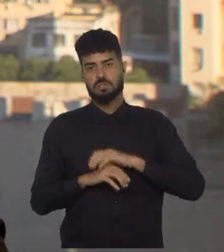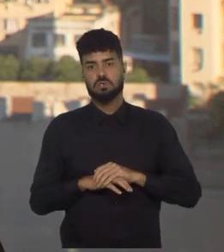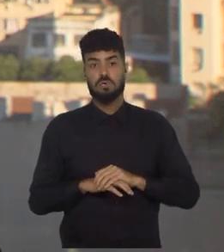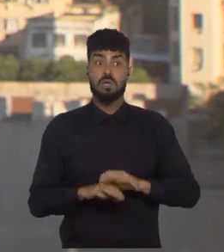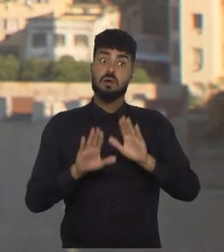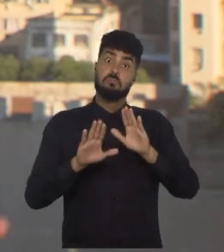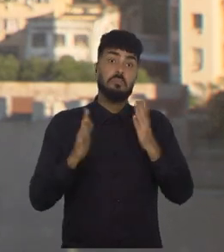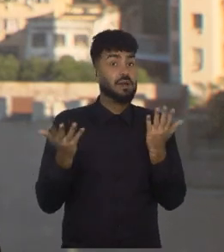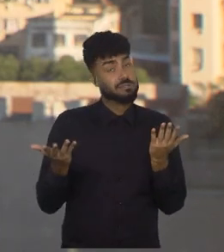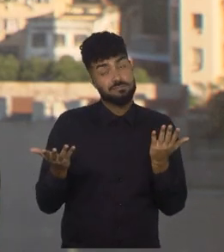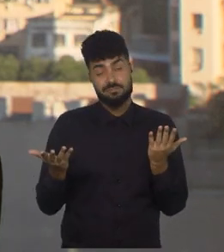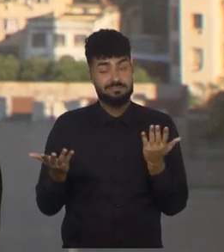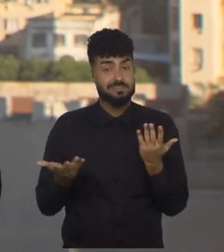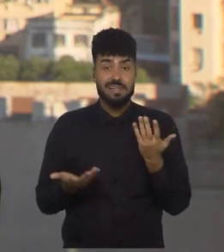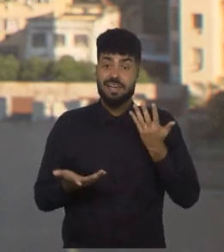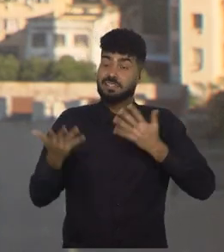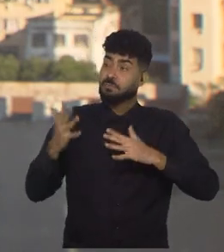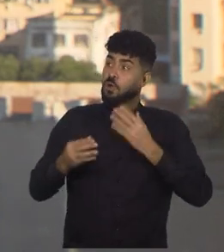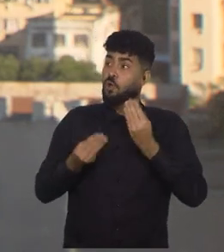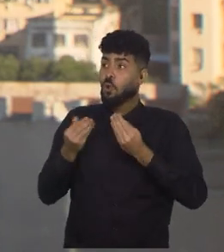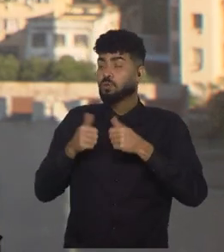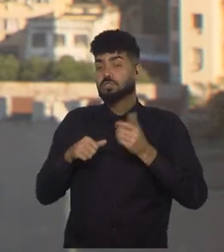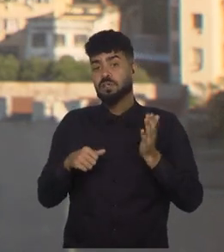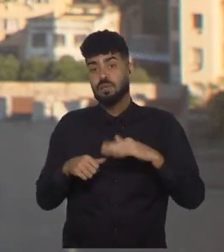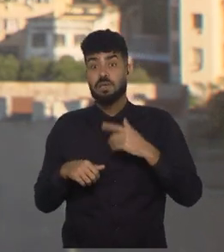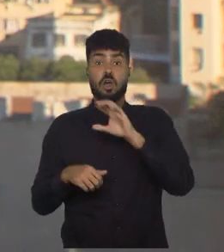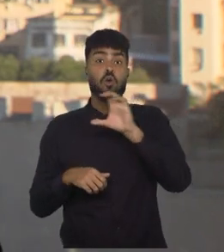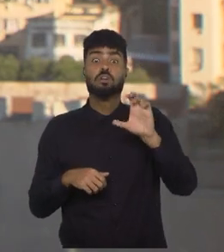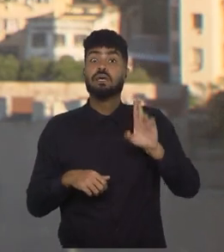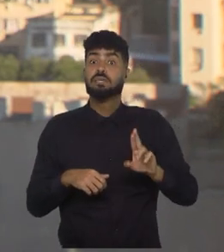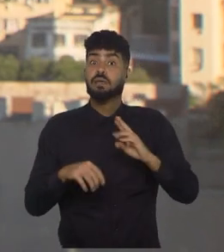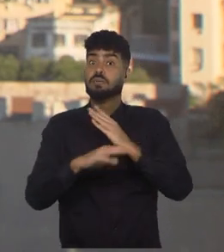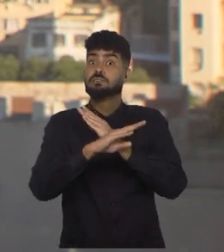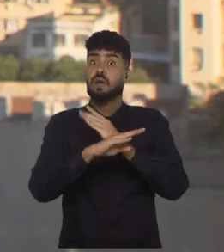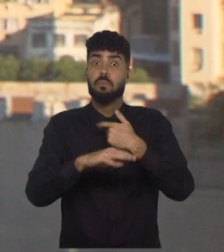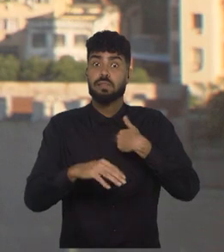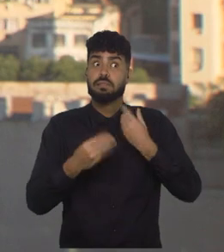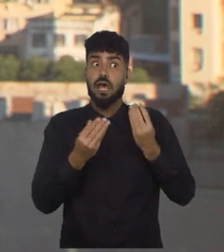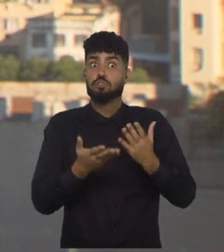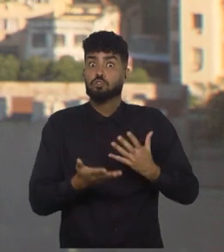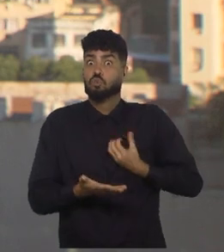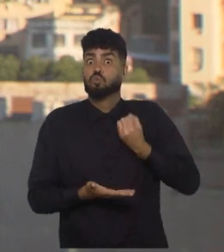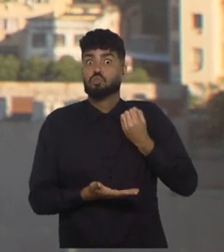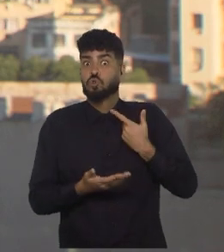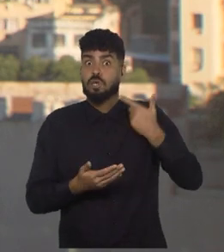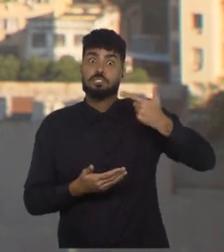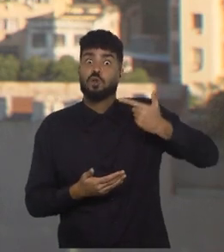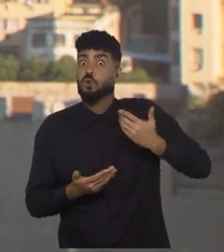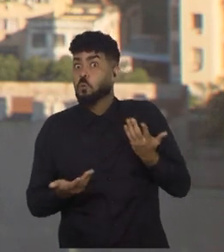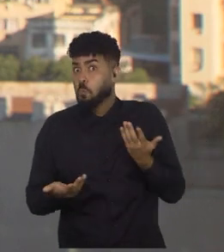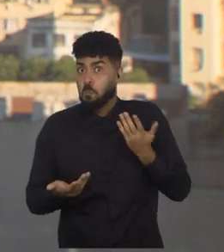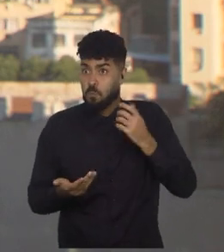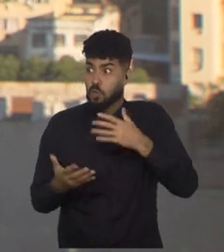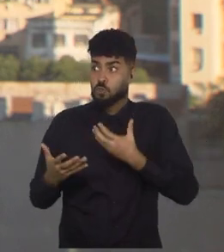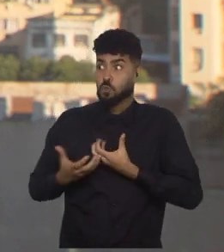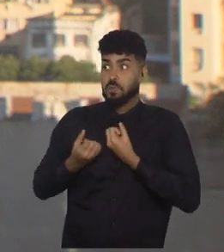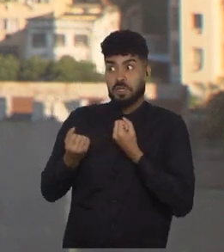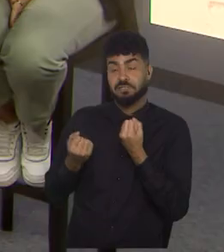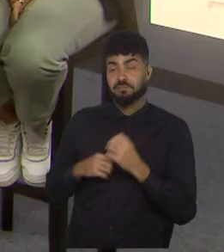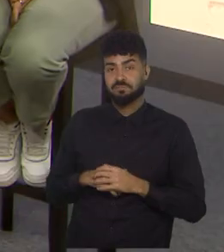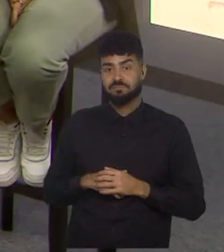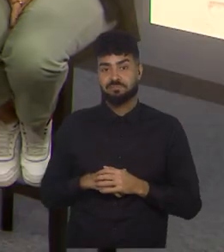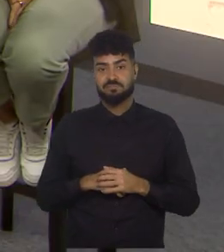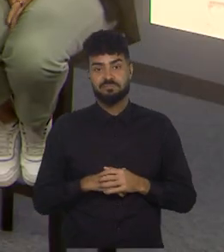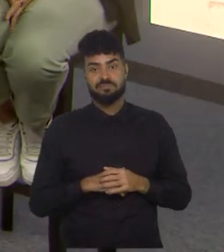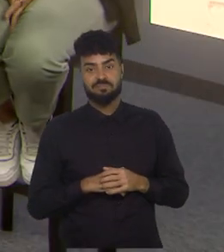mas aquilo, né, dependendo de como vier a Espanha, quem sabe o Costa Rica, a Zâmbia não dá um susto, faz bem uma surpresa aí. E a última,